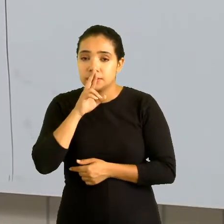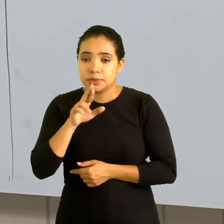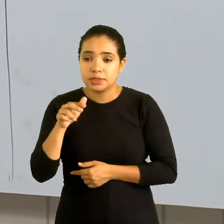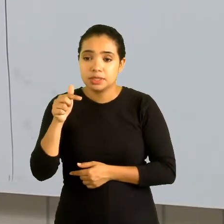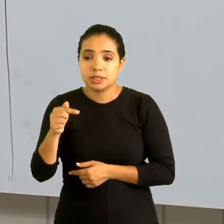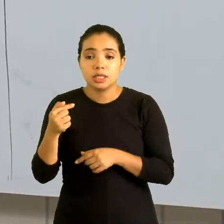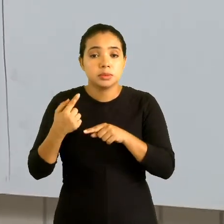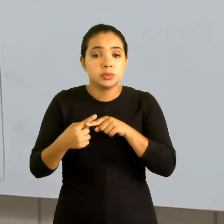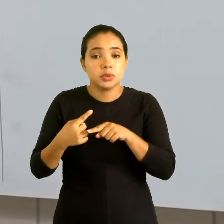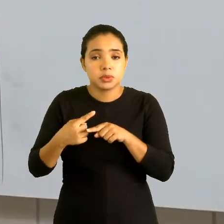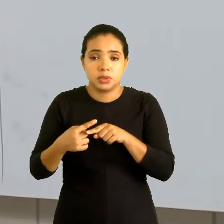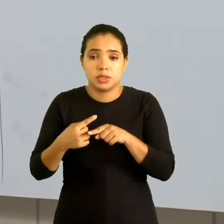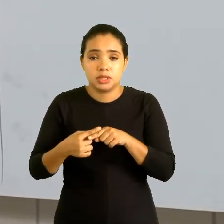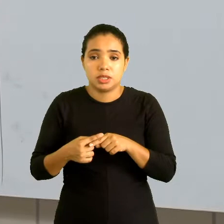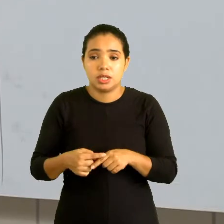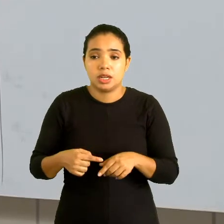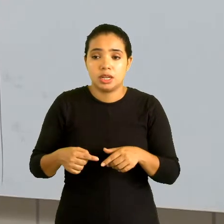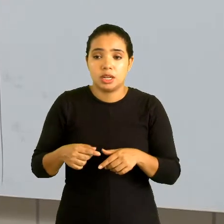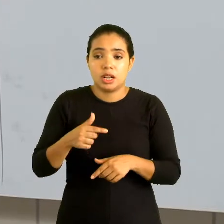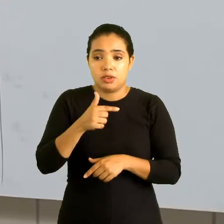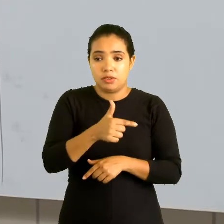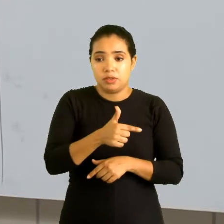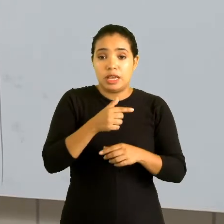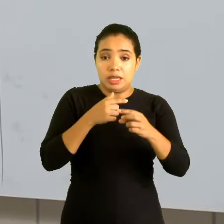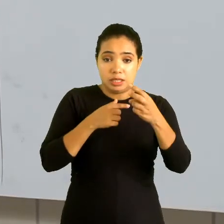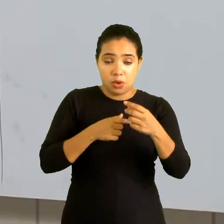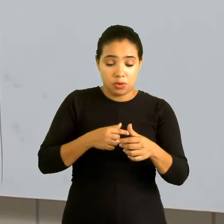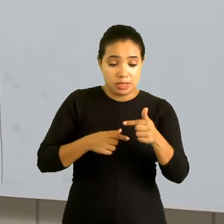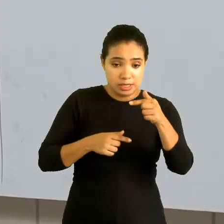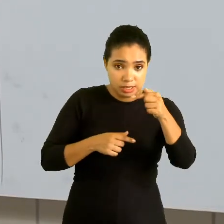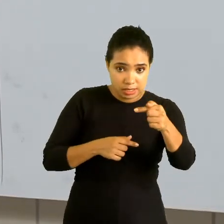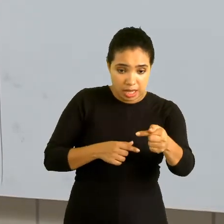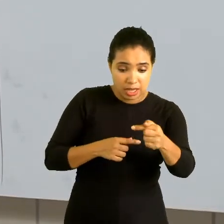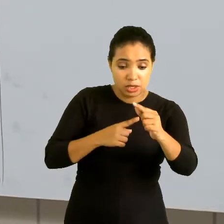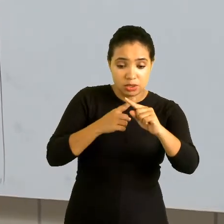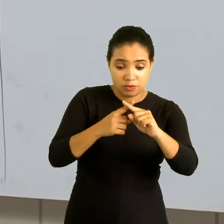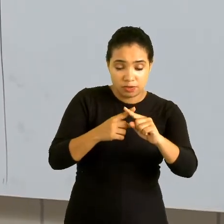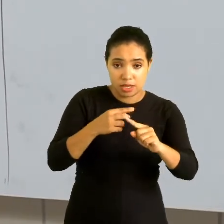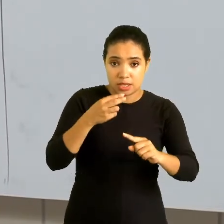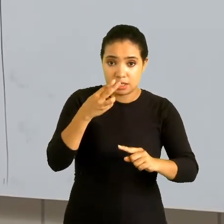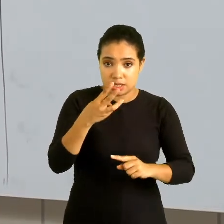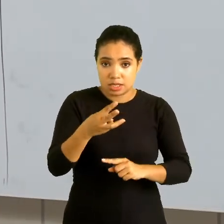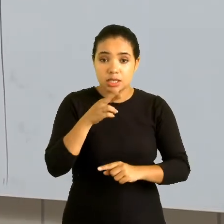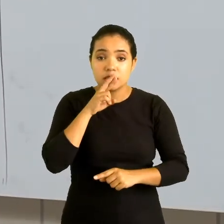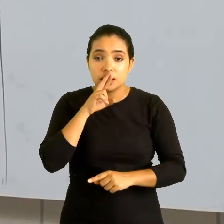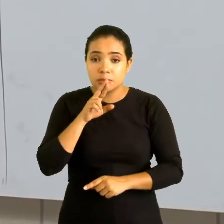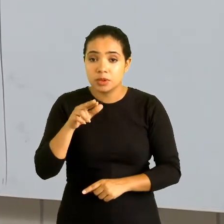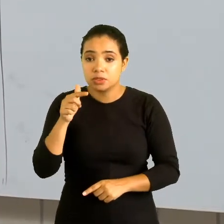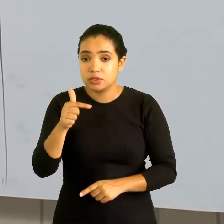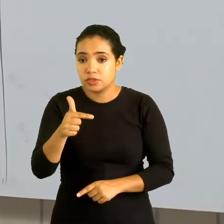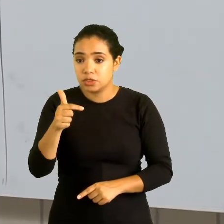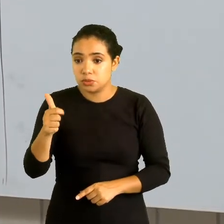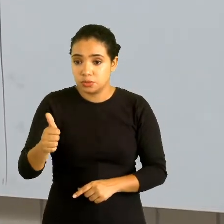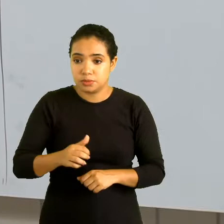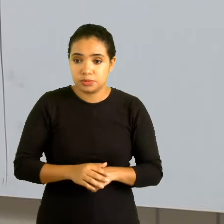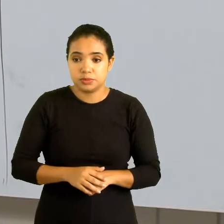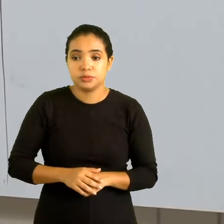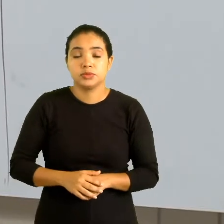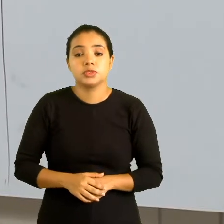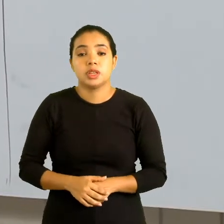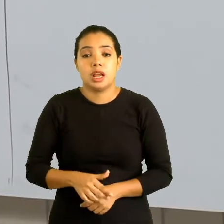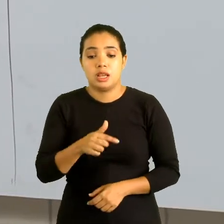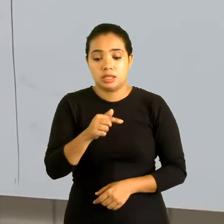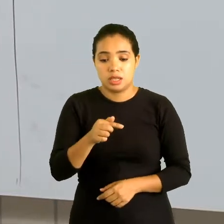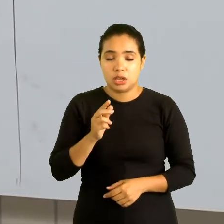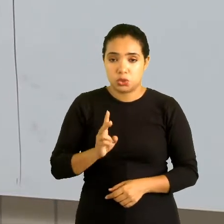Por quê? Porque 7 vezes 3, 21. Dividi os coeficientes. Partes literais, então. Conserva a minha base, que